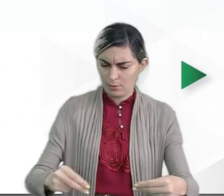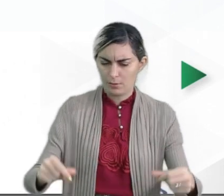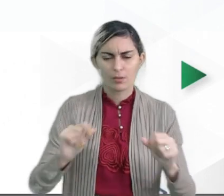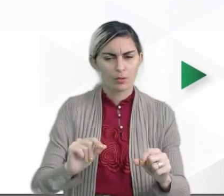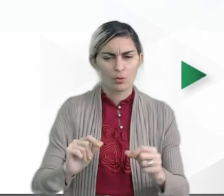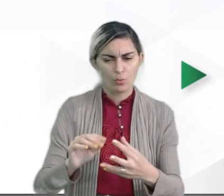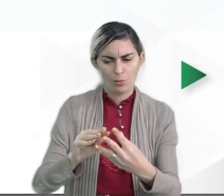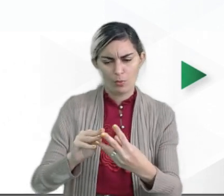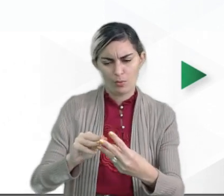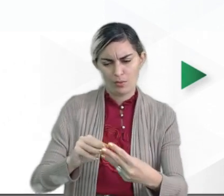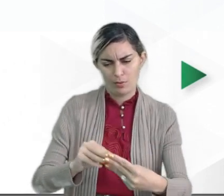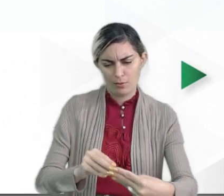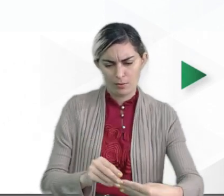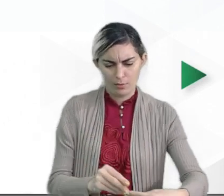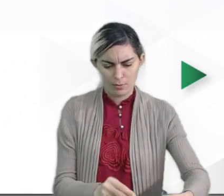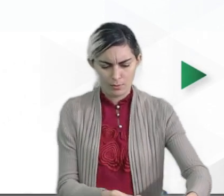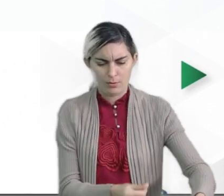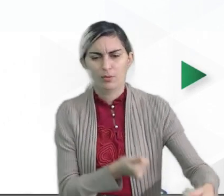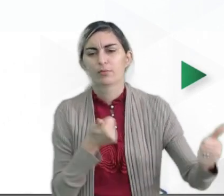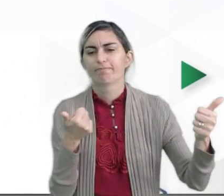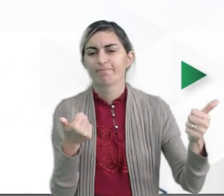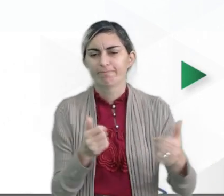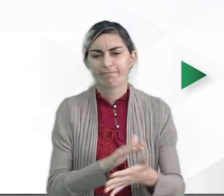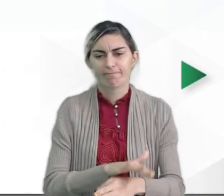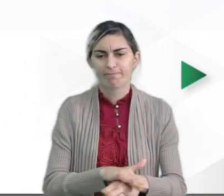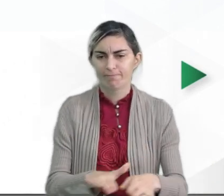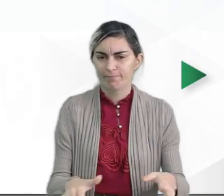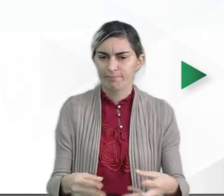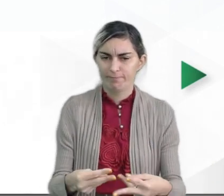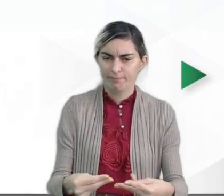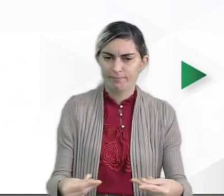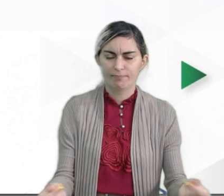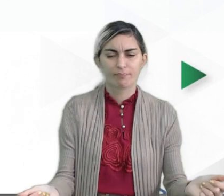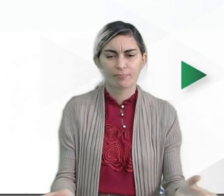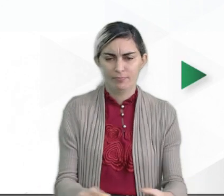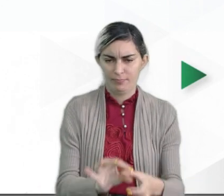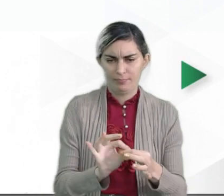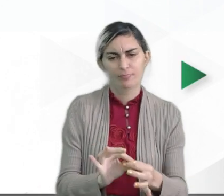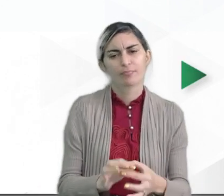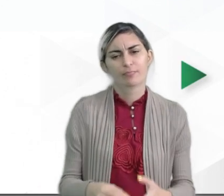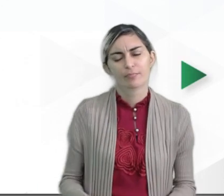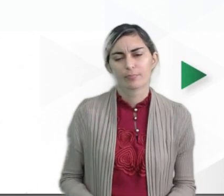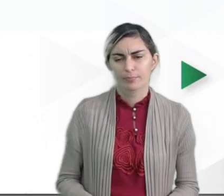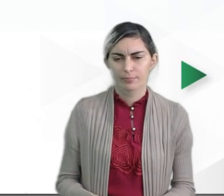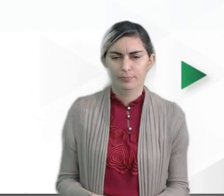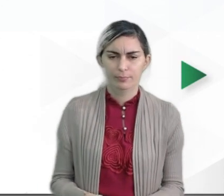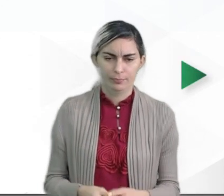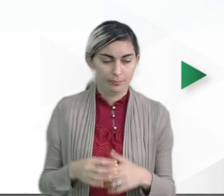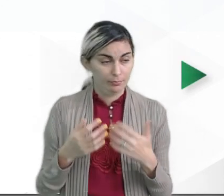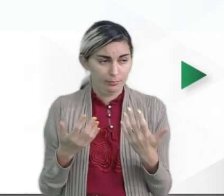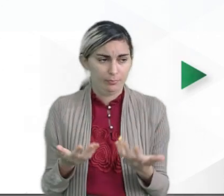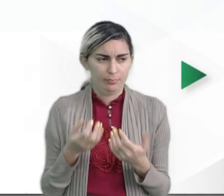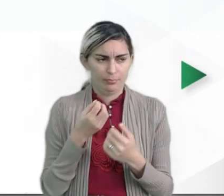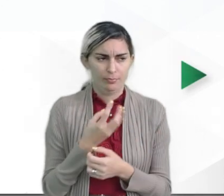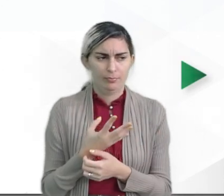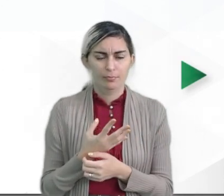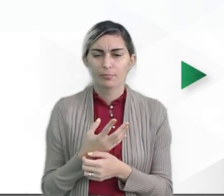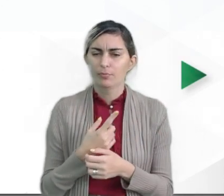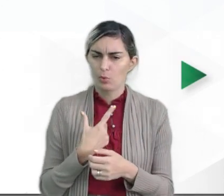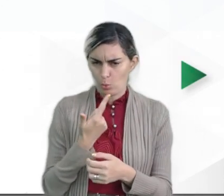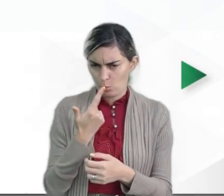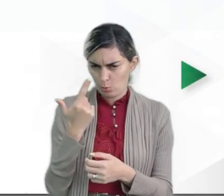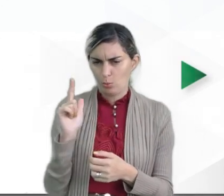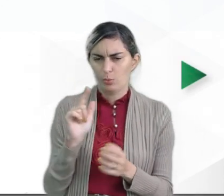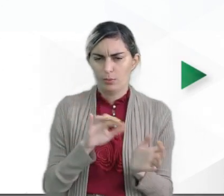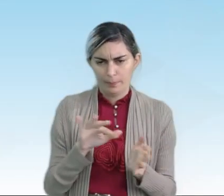a deposição e junção dos sedimentos. Bom, na outra